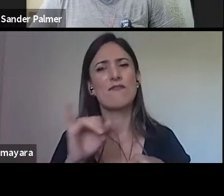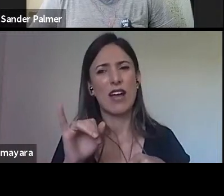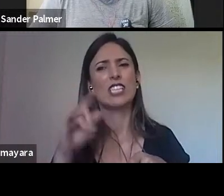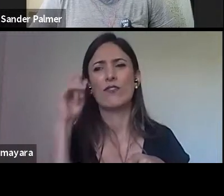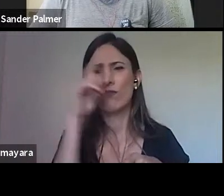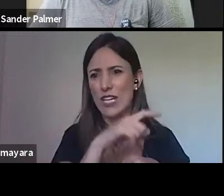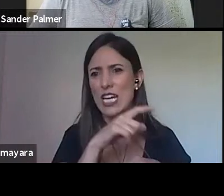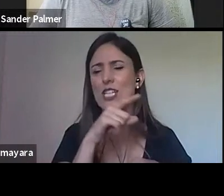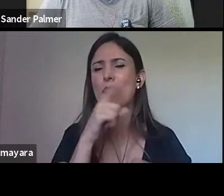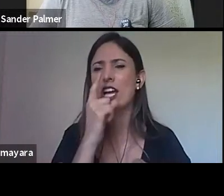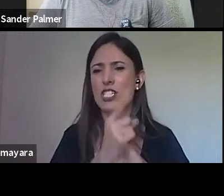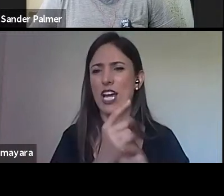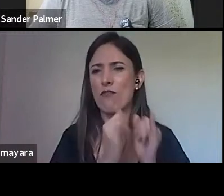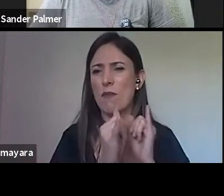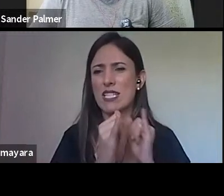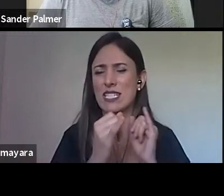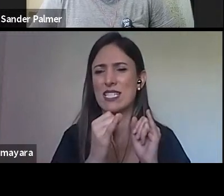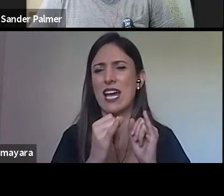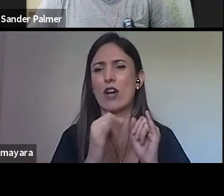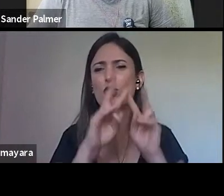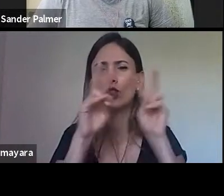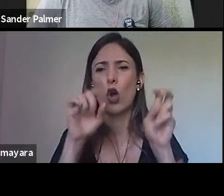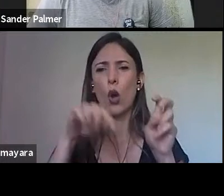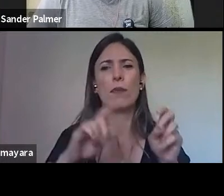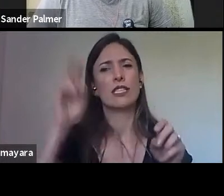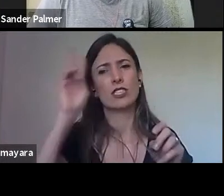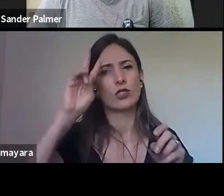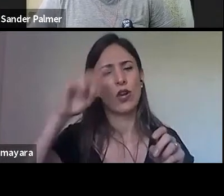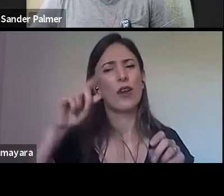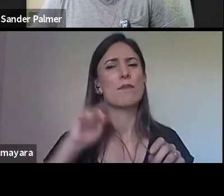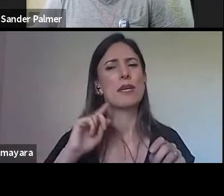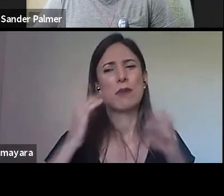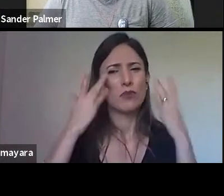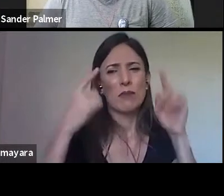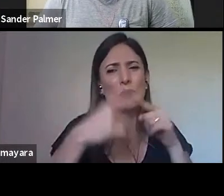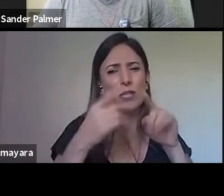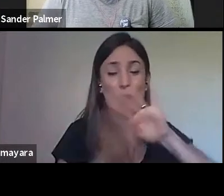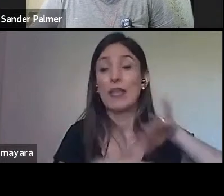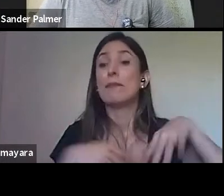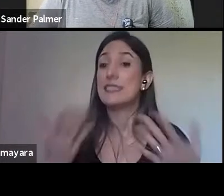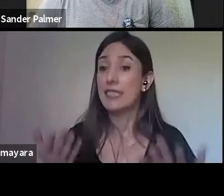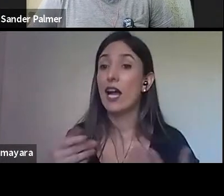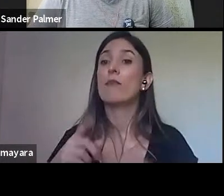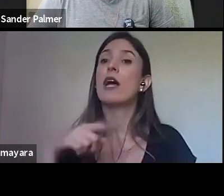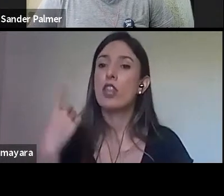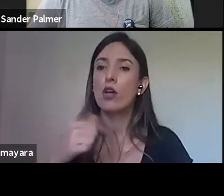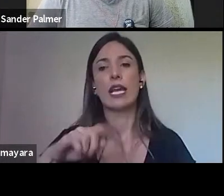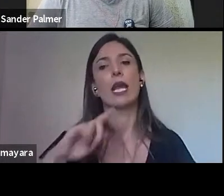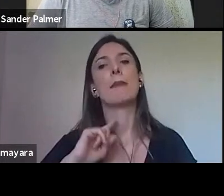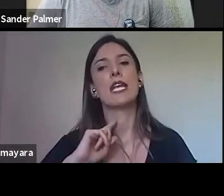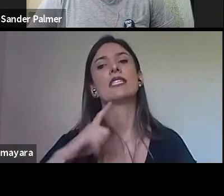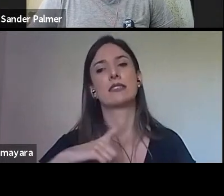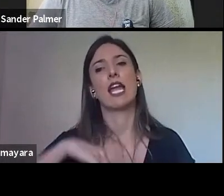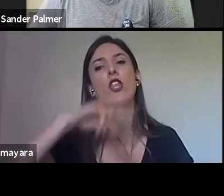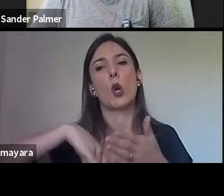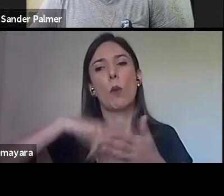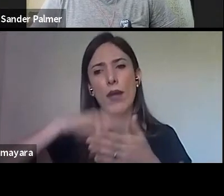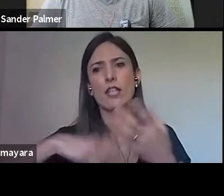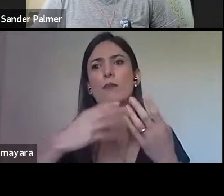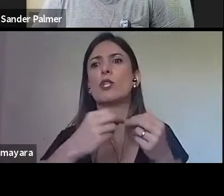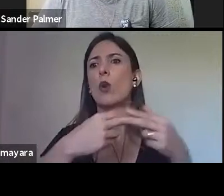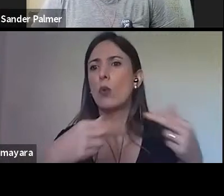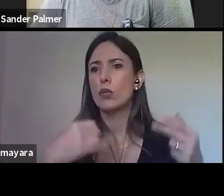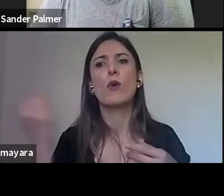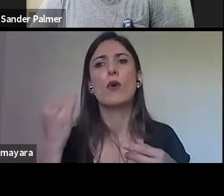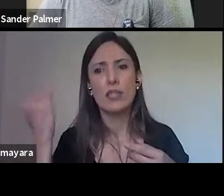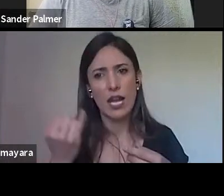Minas, a gente tem uma documentação importante. a gente tem que pensar nessas grandes